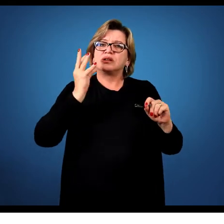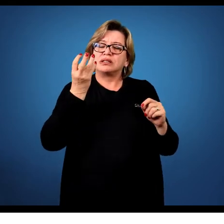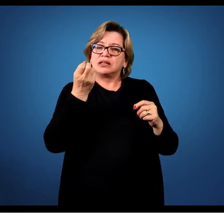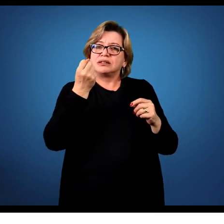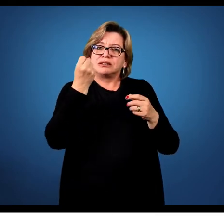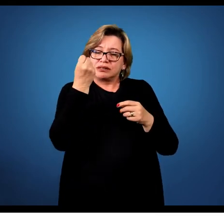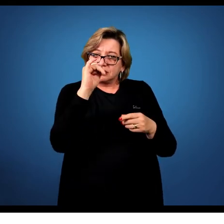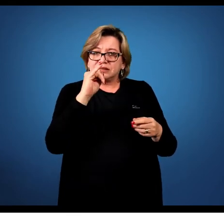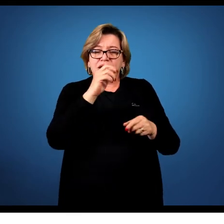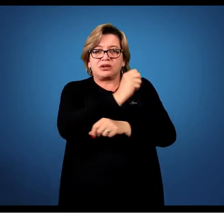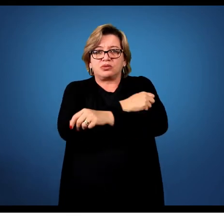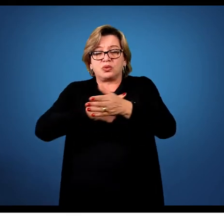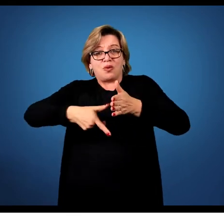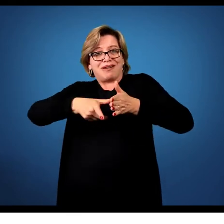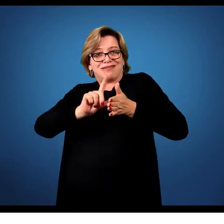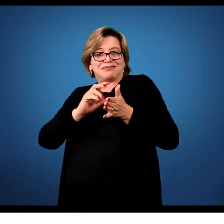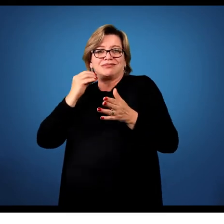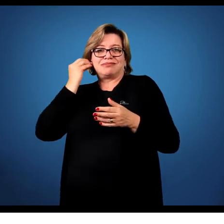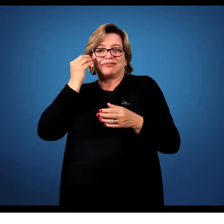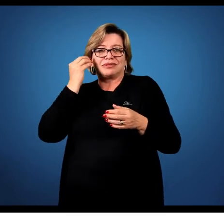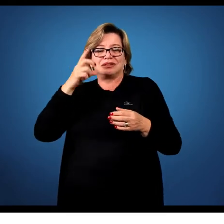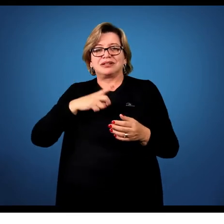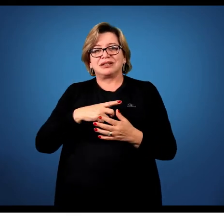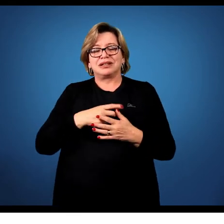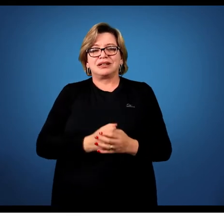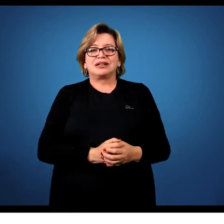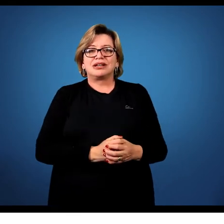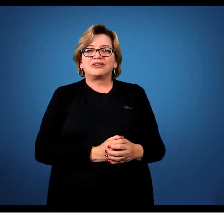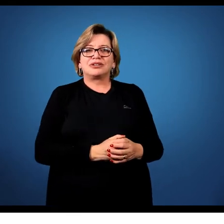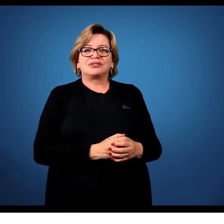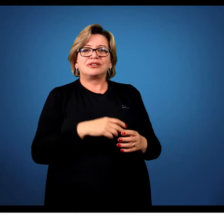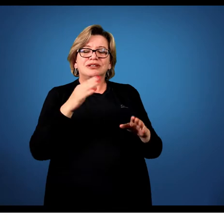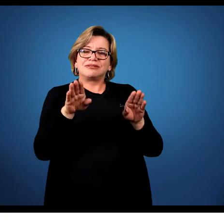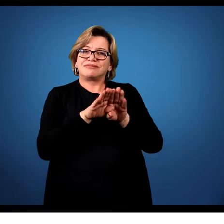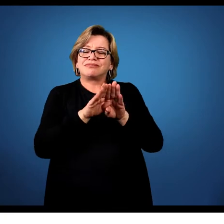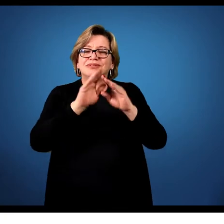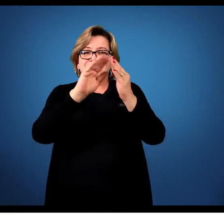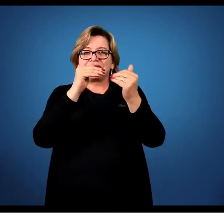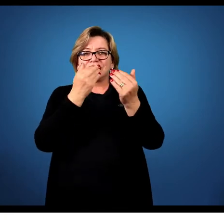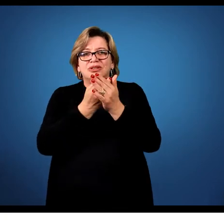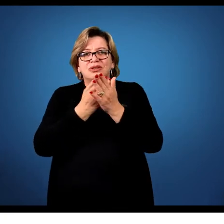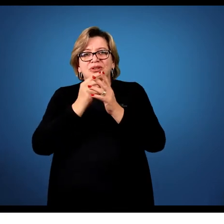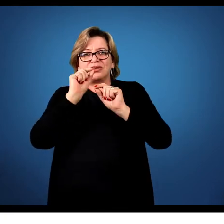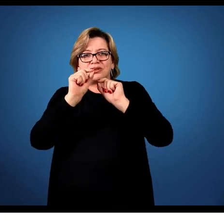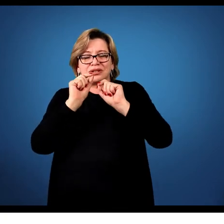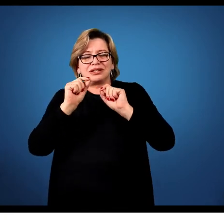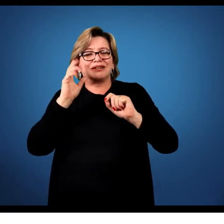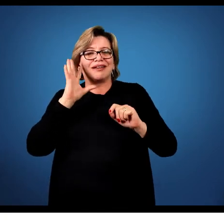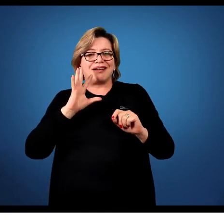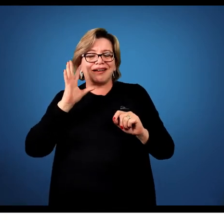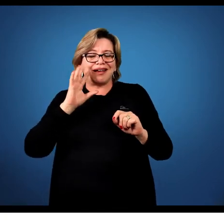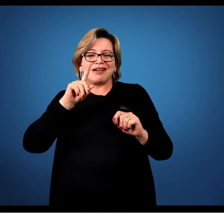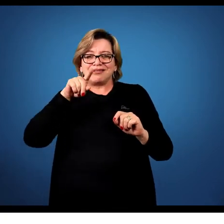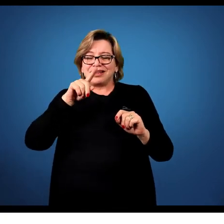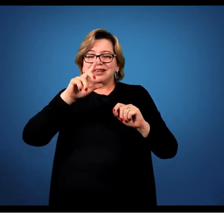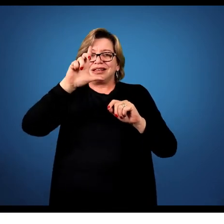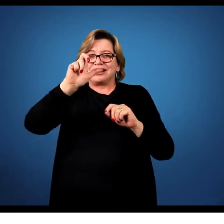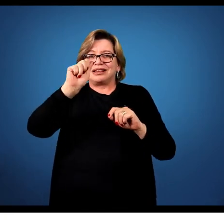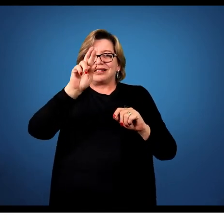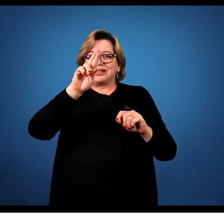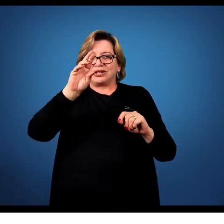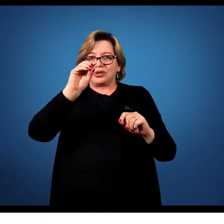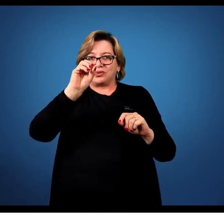a experiência. quando você fala da escola, Carol, aí vem uma outra questão que é bem bacana que o Larossa fala, que é